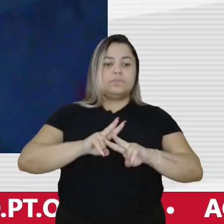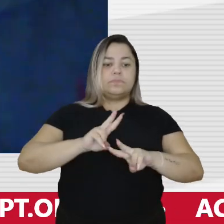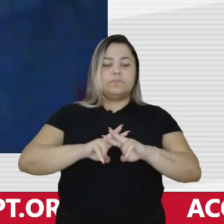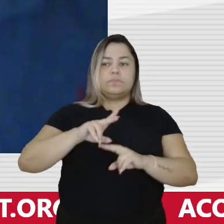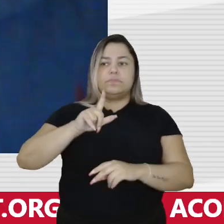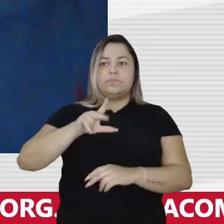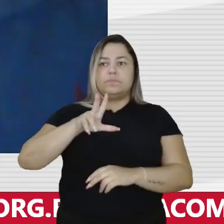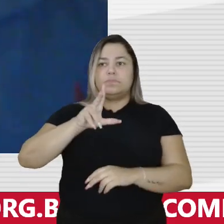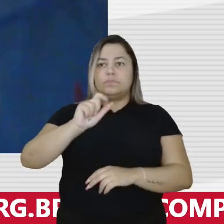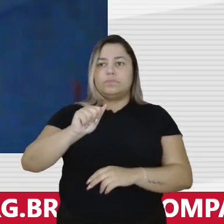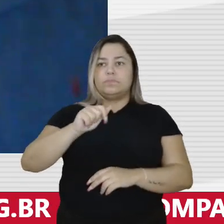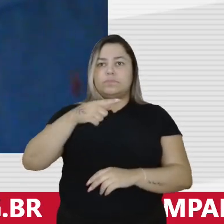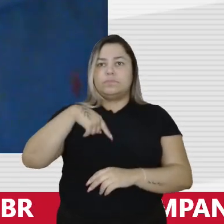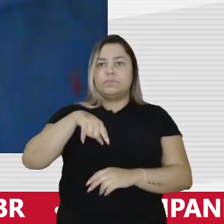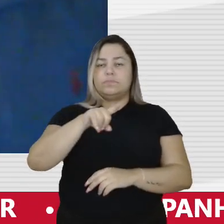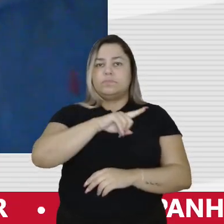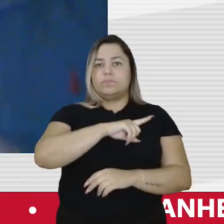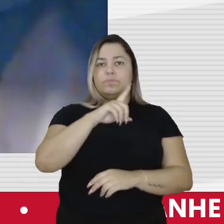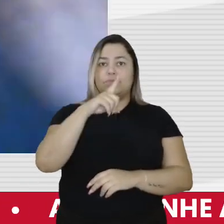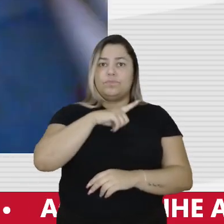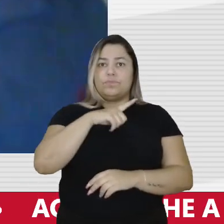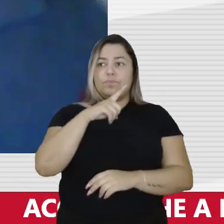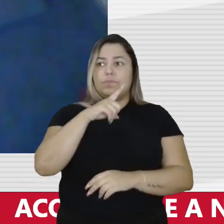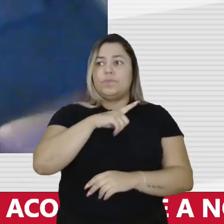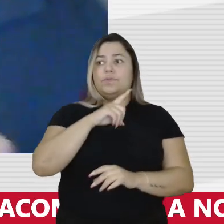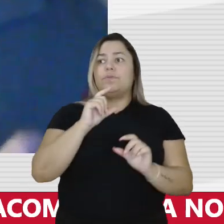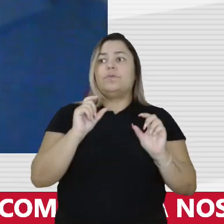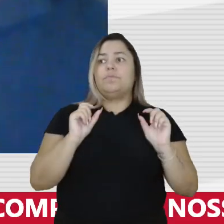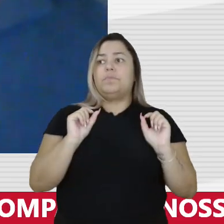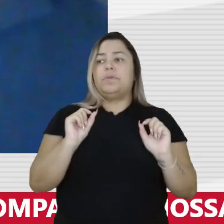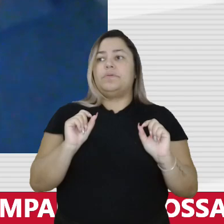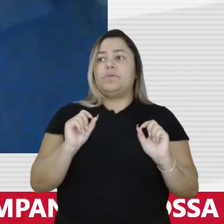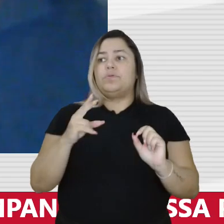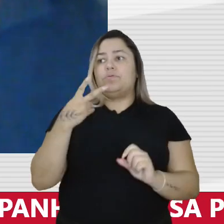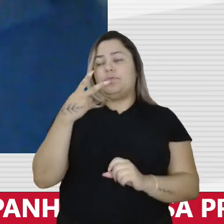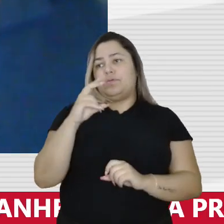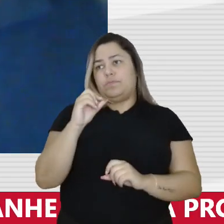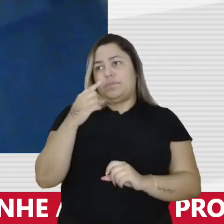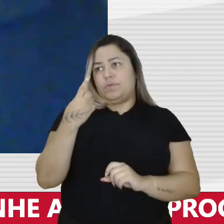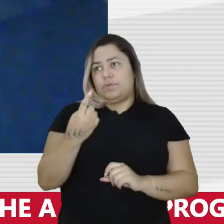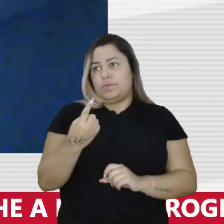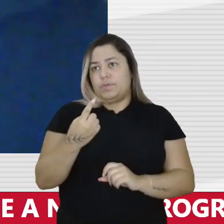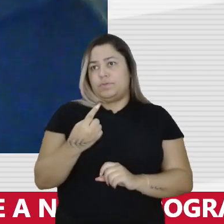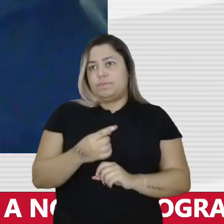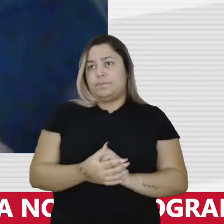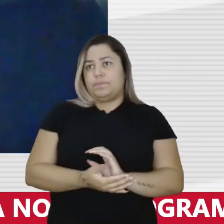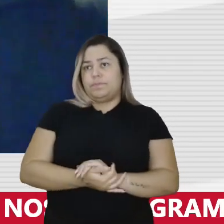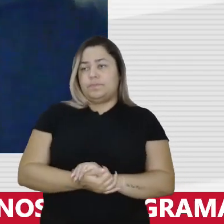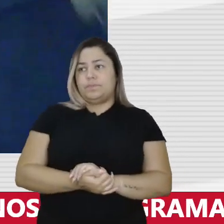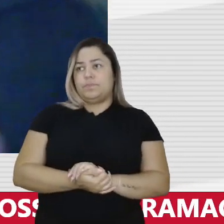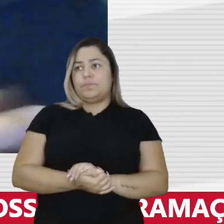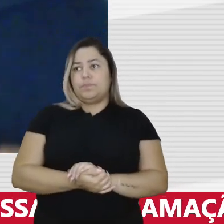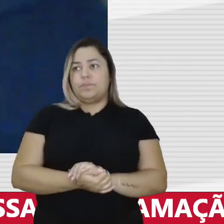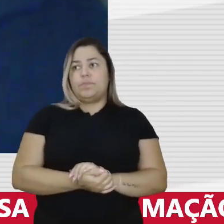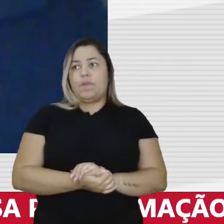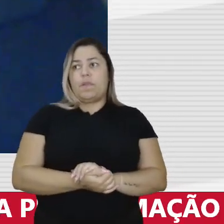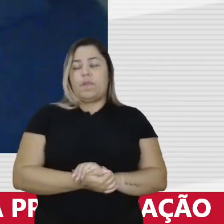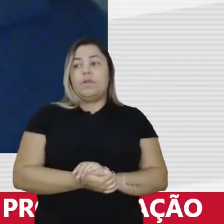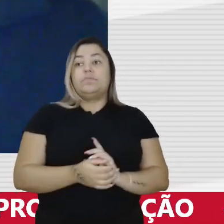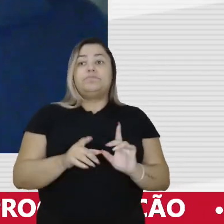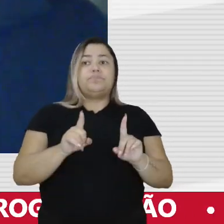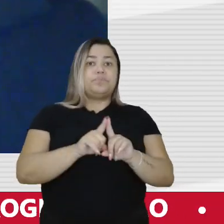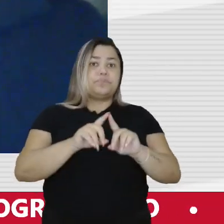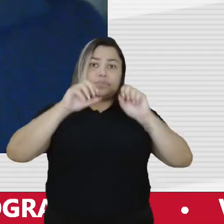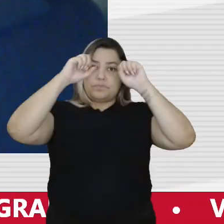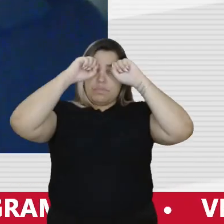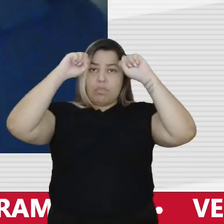tivemos sim um momento de reviravolta em 2021 excepcional quando o Supremo Tribunal